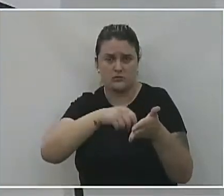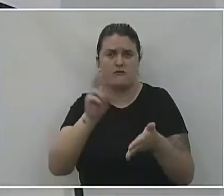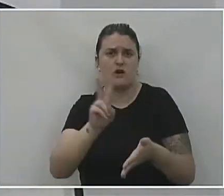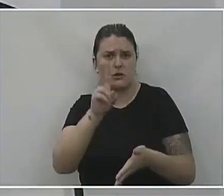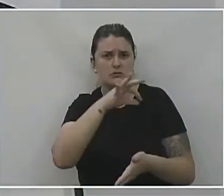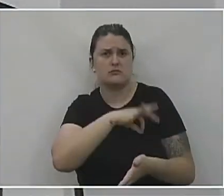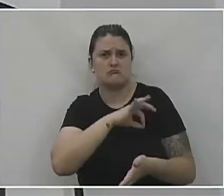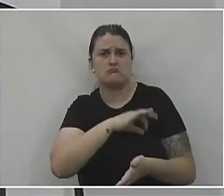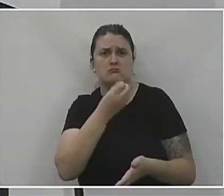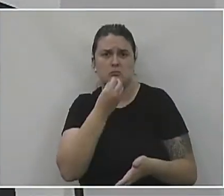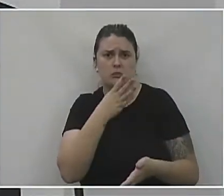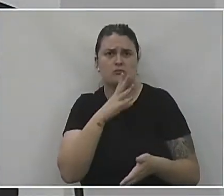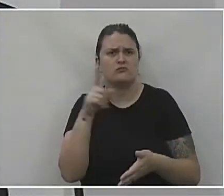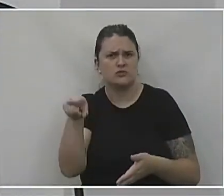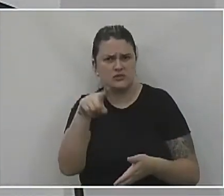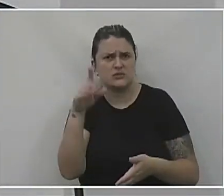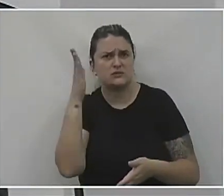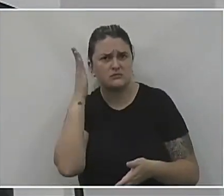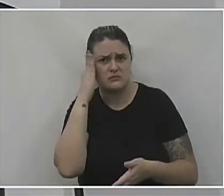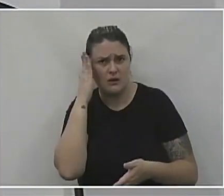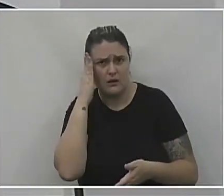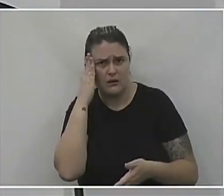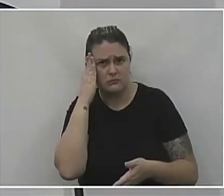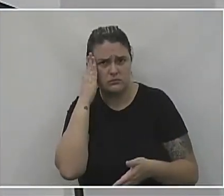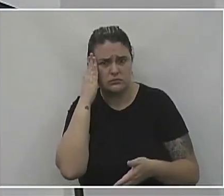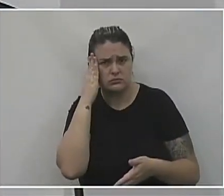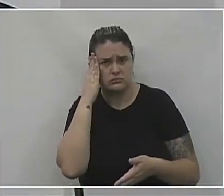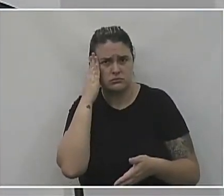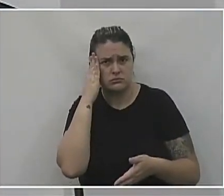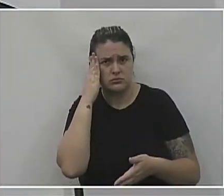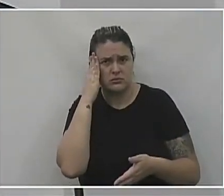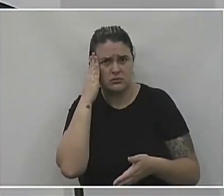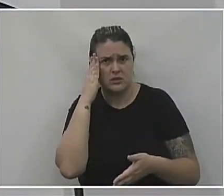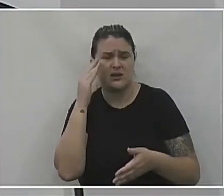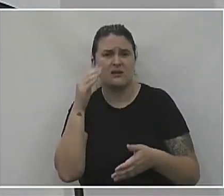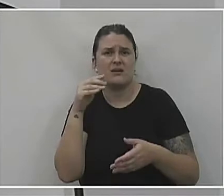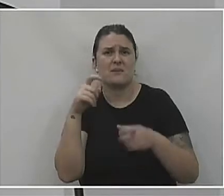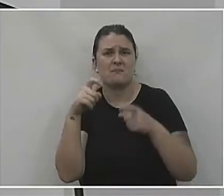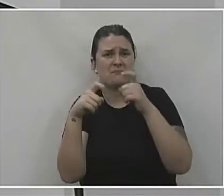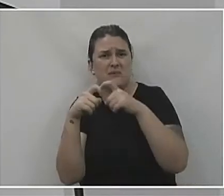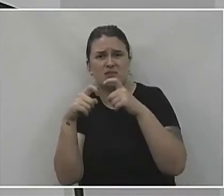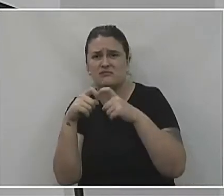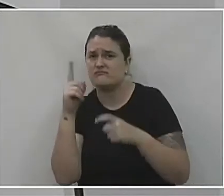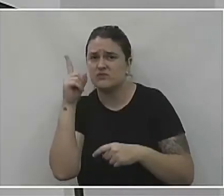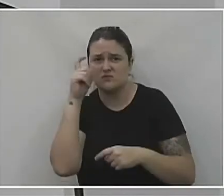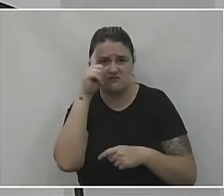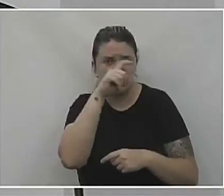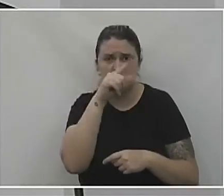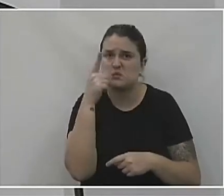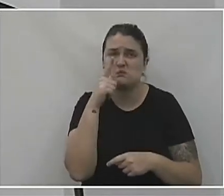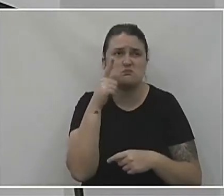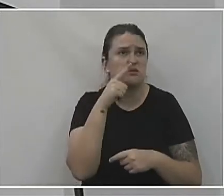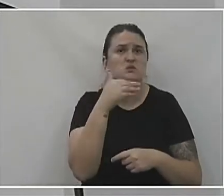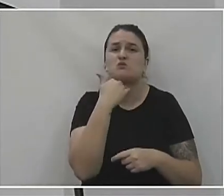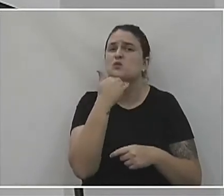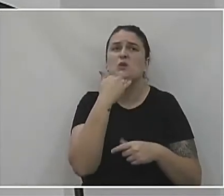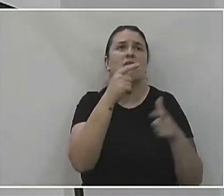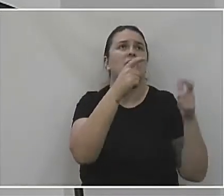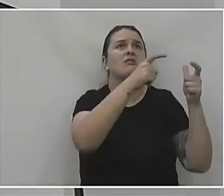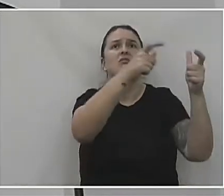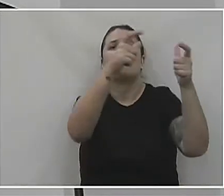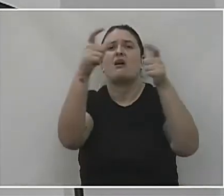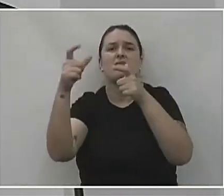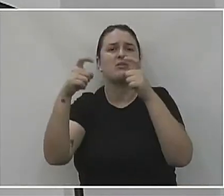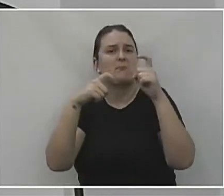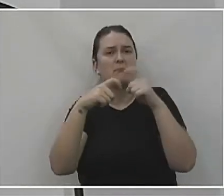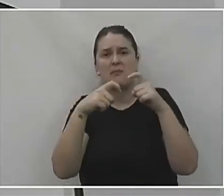Todo mundo tem ciência de que essa mão de obra está muito escassa. A gente não consegue em lugar nenhum, nem médico,